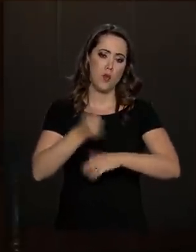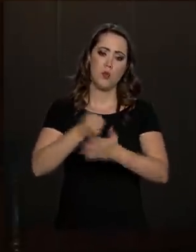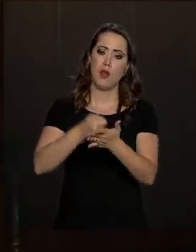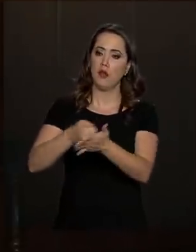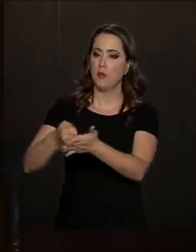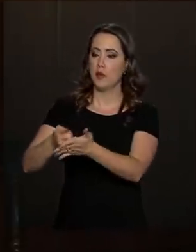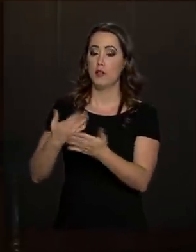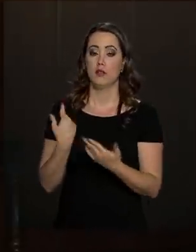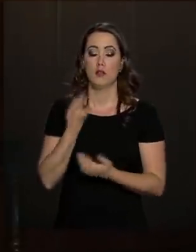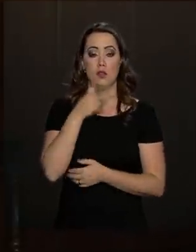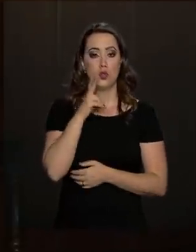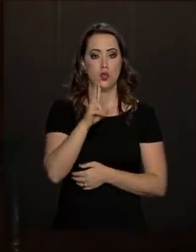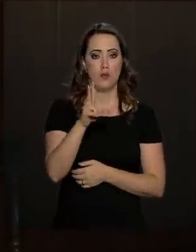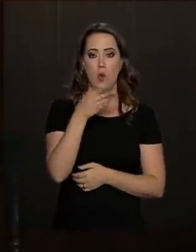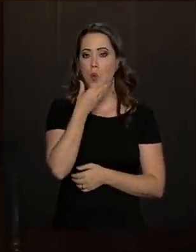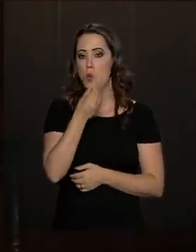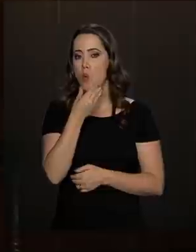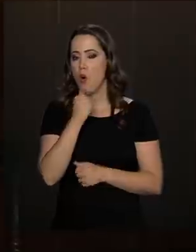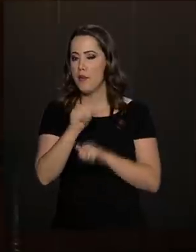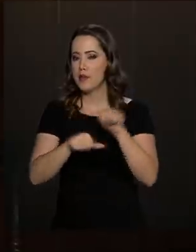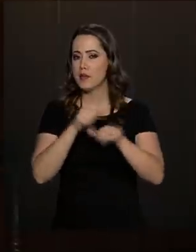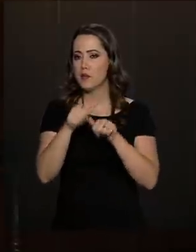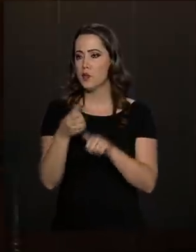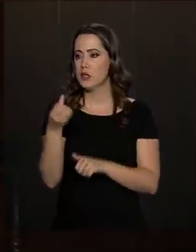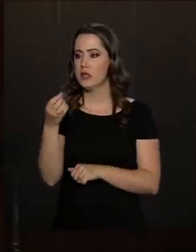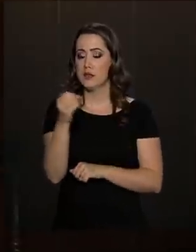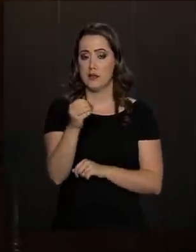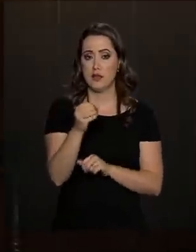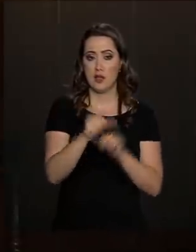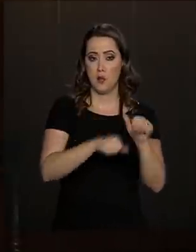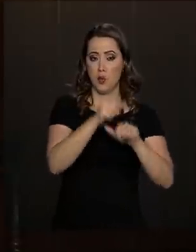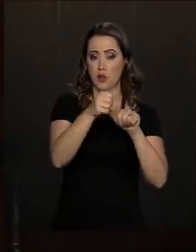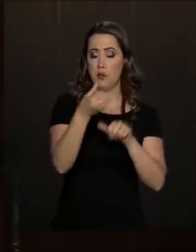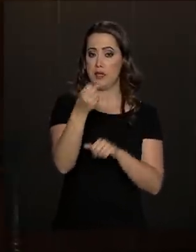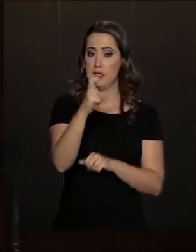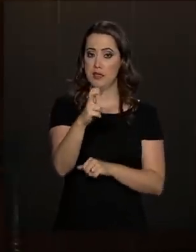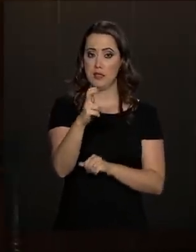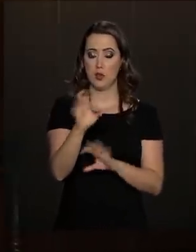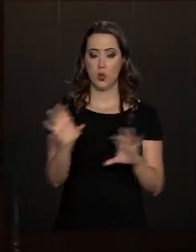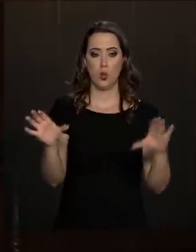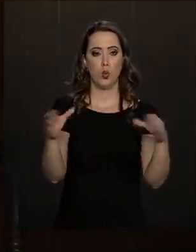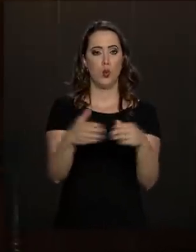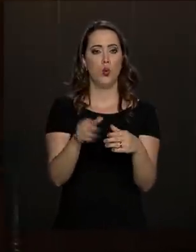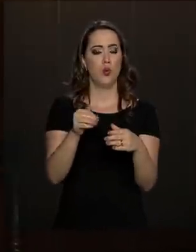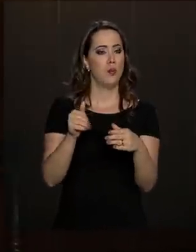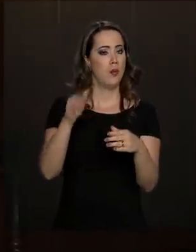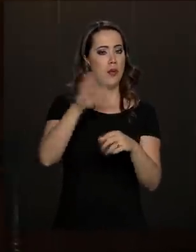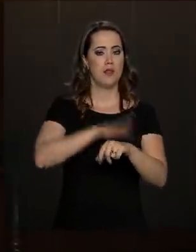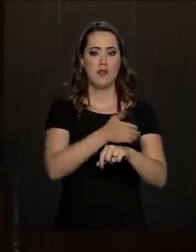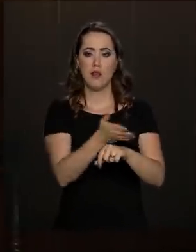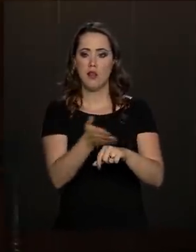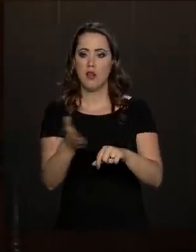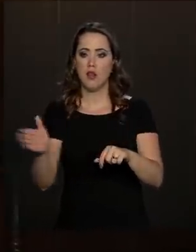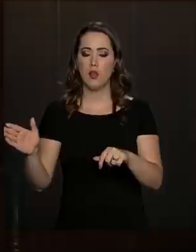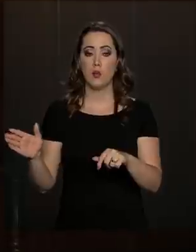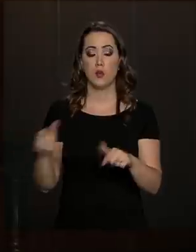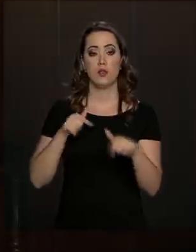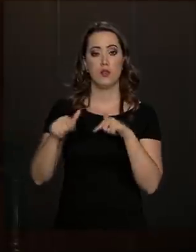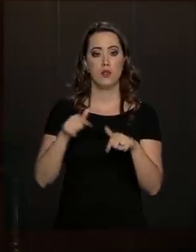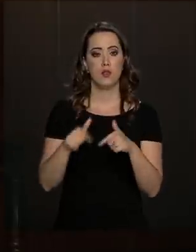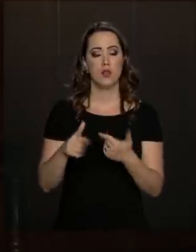De forma, quando a gente pega os homens e leva de 60 para 65, nós estamos atingindo justamente, mantendo mais tempo na força de trabalho,